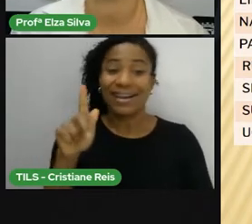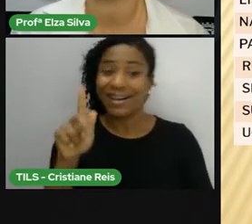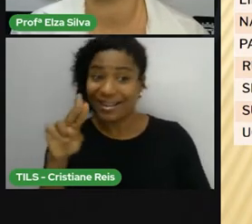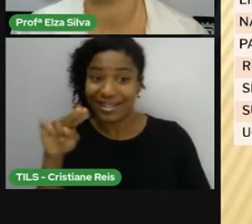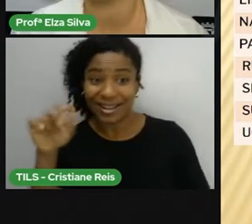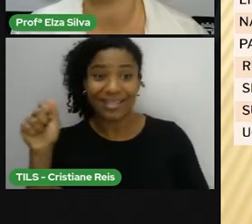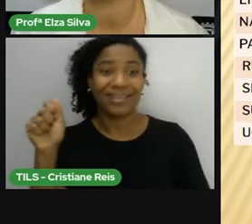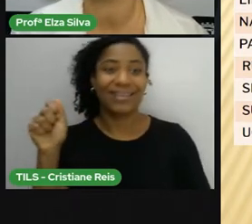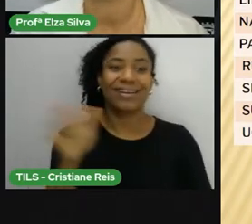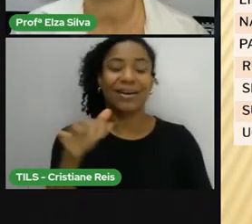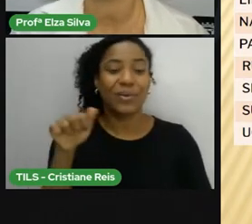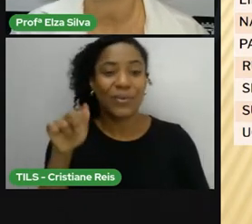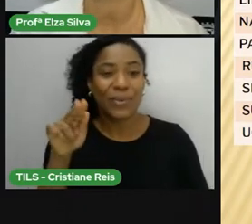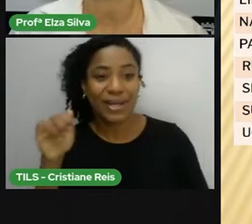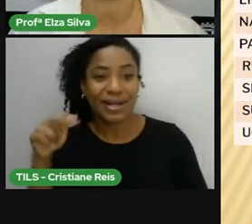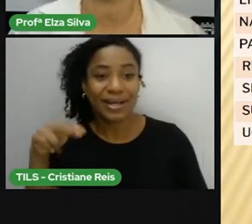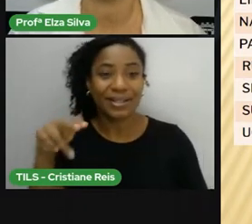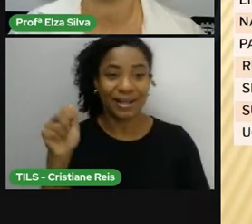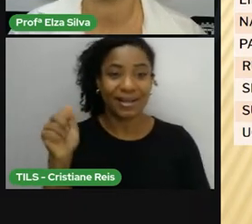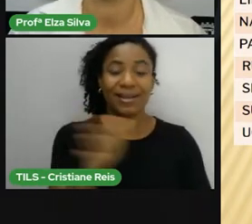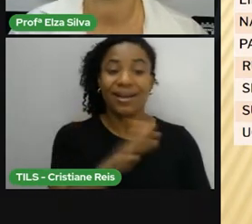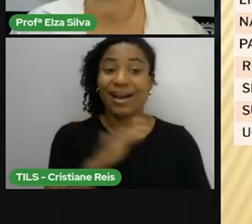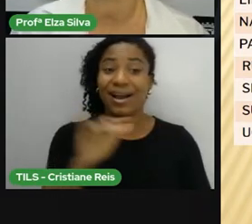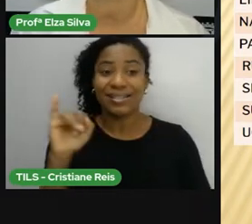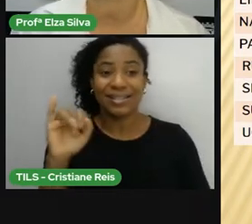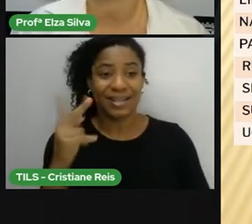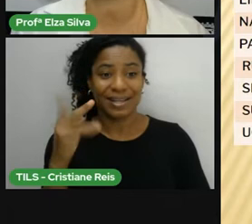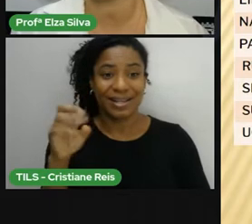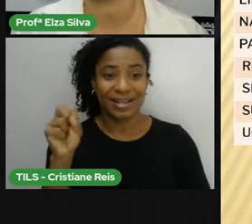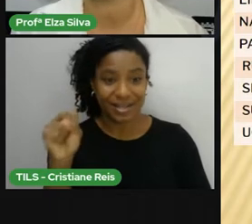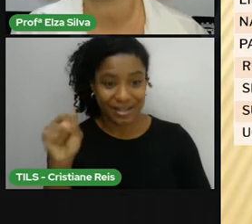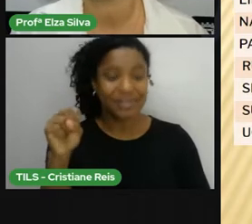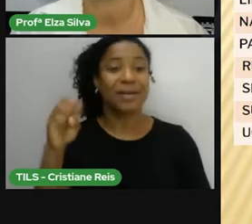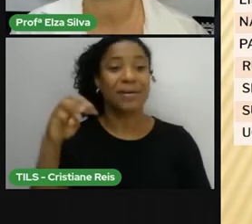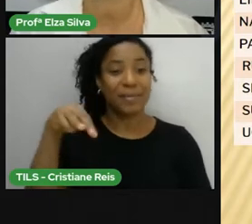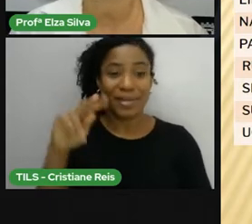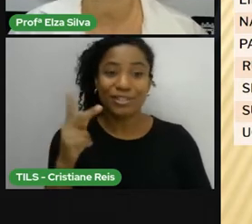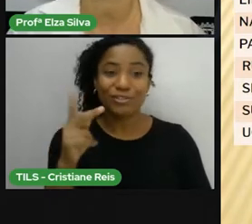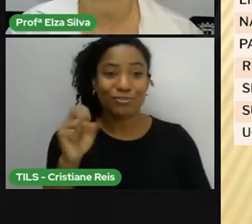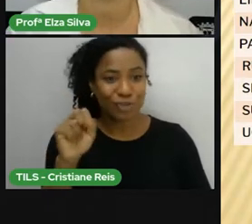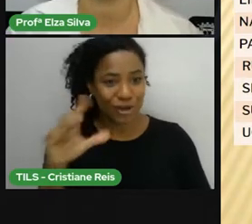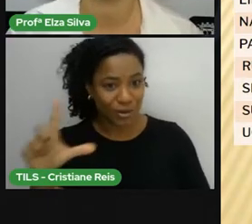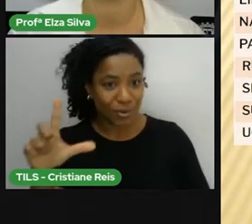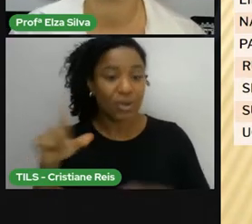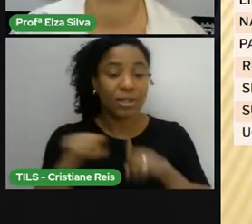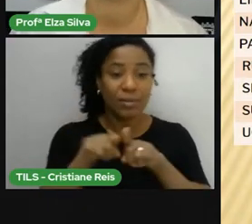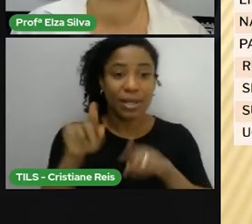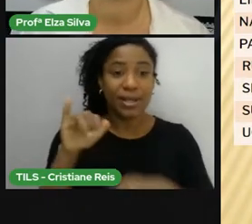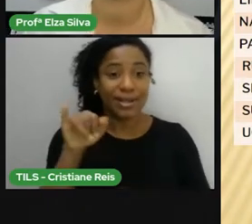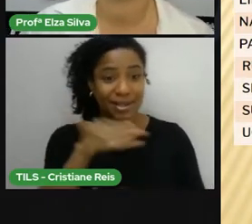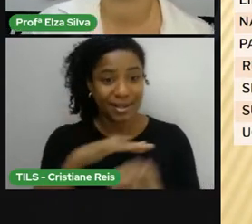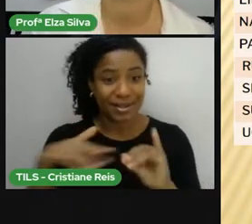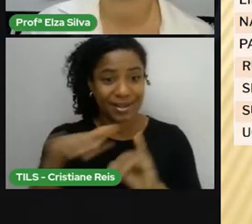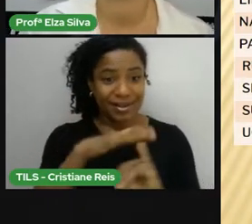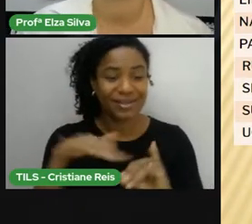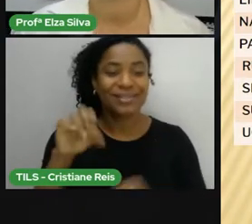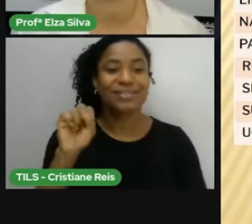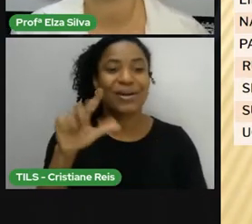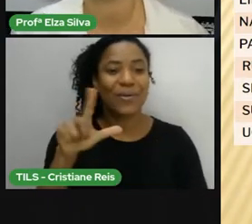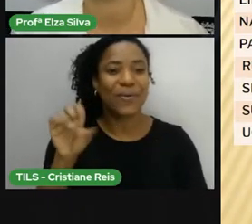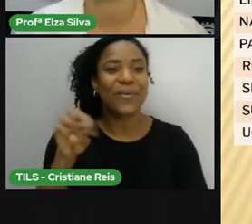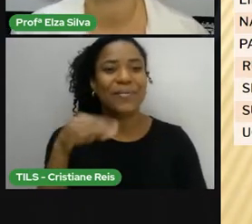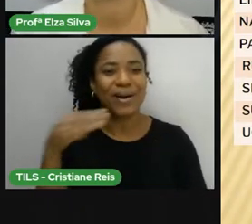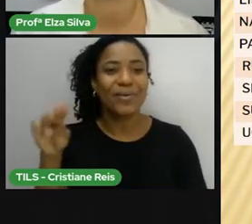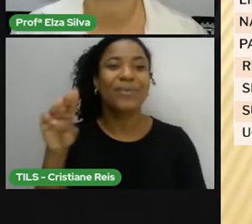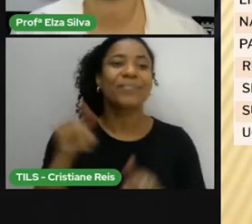Guiana Ilhas Cook Ilhas Marshall Ilhas Salomão Índia Índia